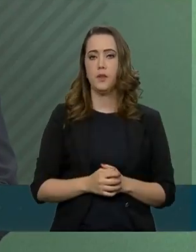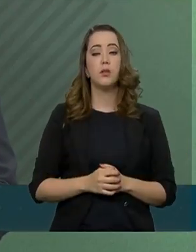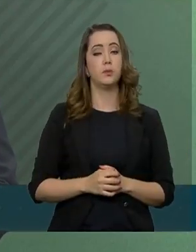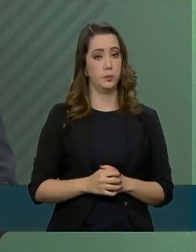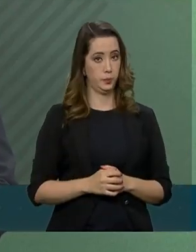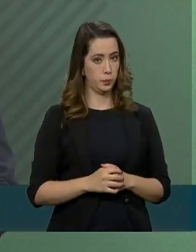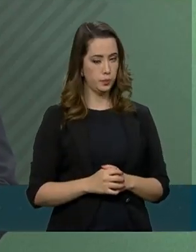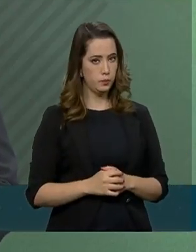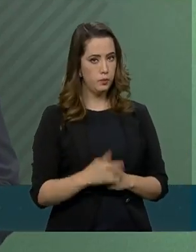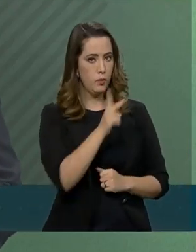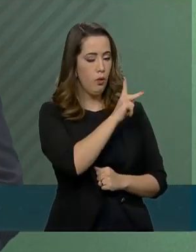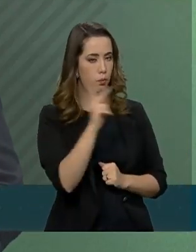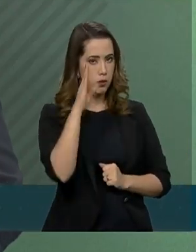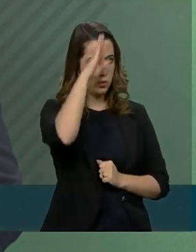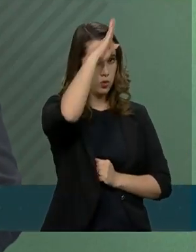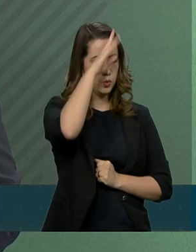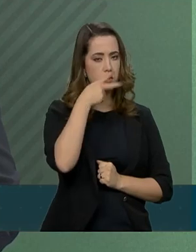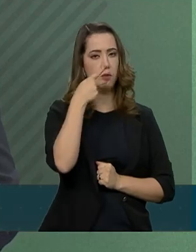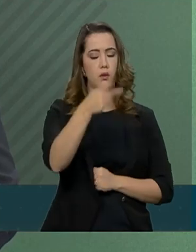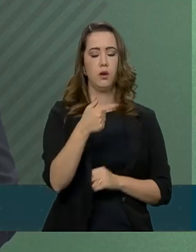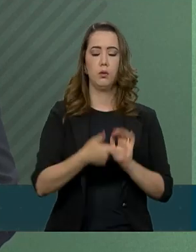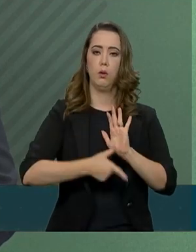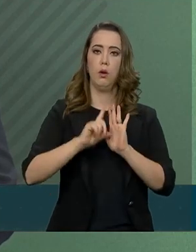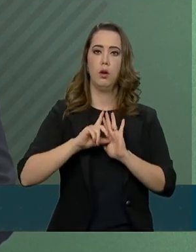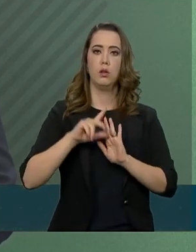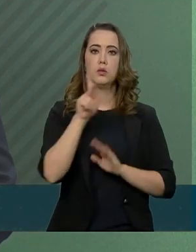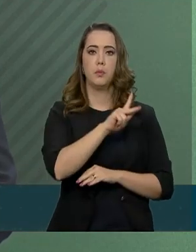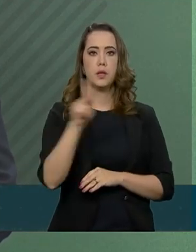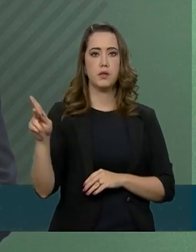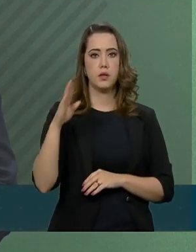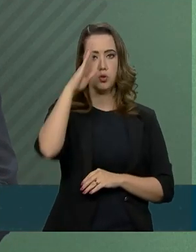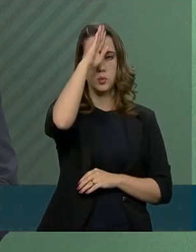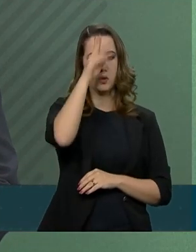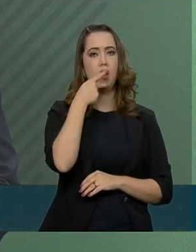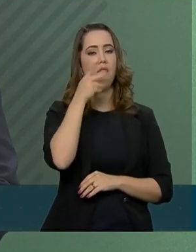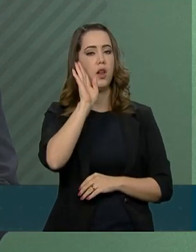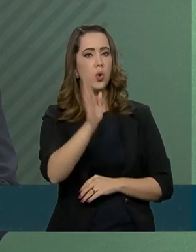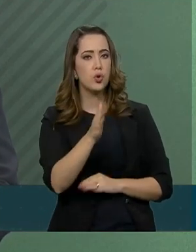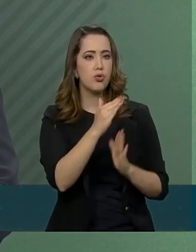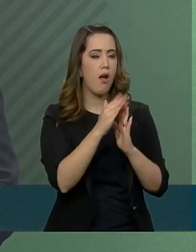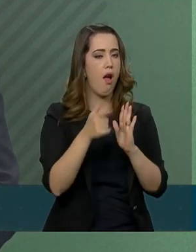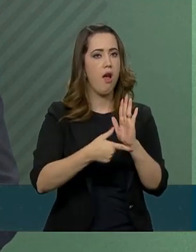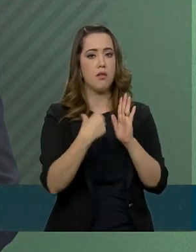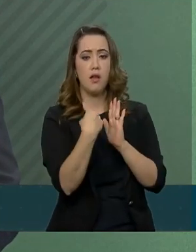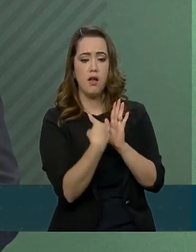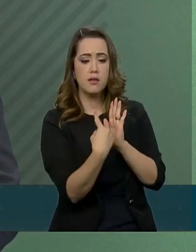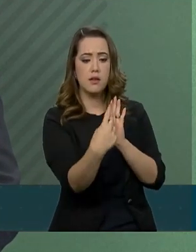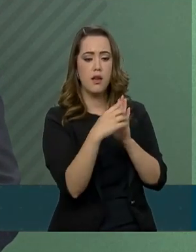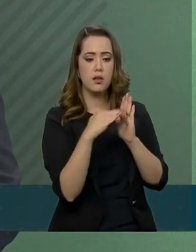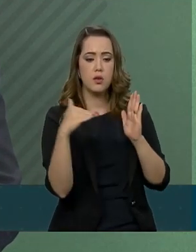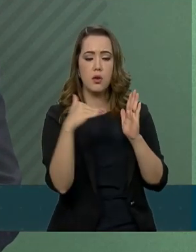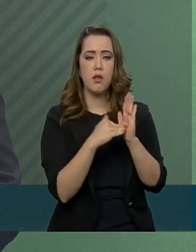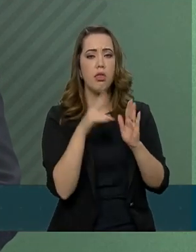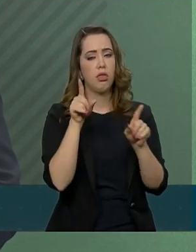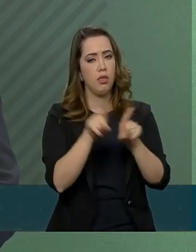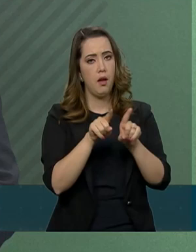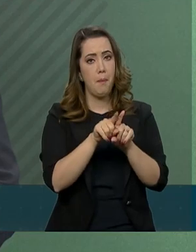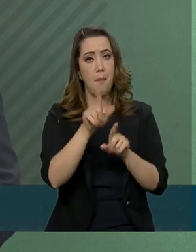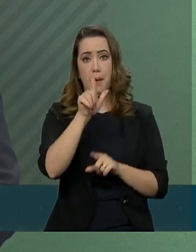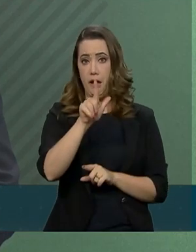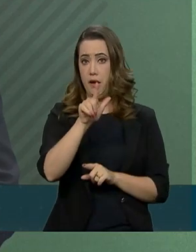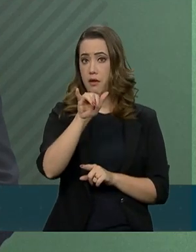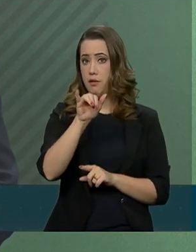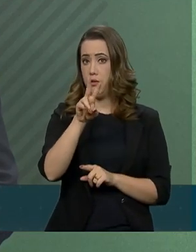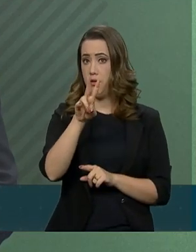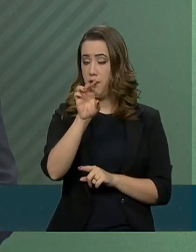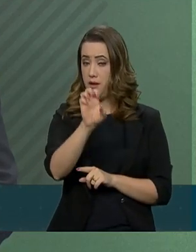como dito há pouco, ele sobre esse assunto pronunciou-se na saída do Alvorada e na própria live. Se você observar na live,